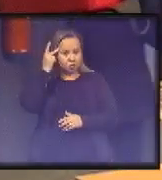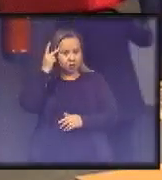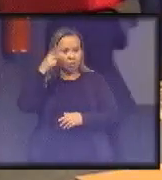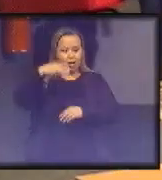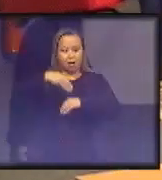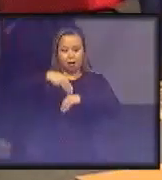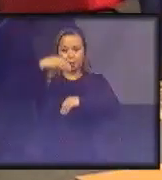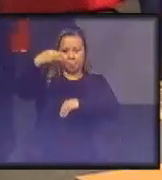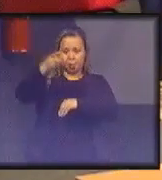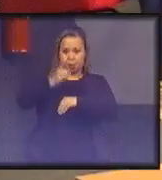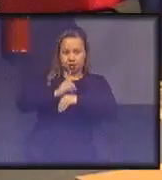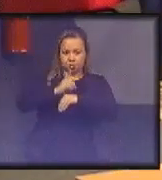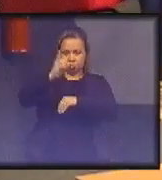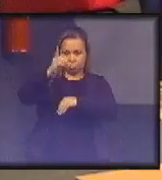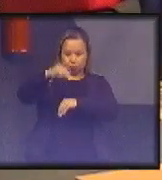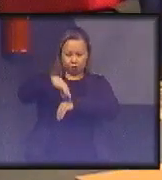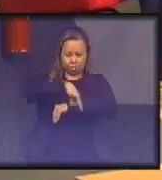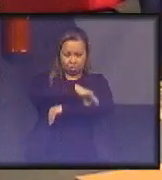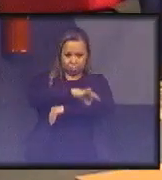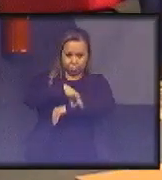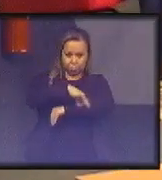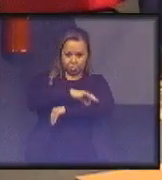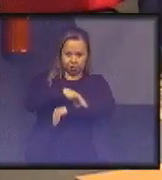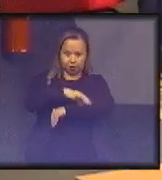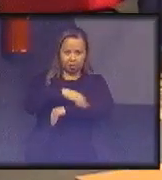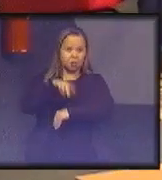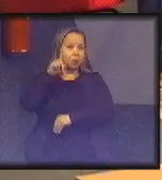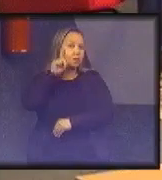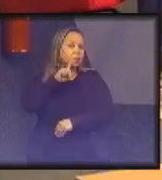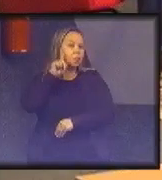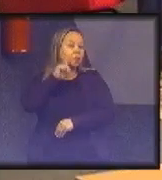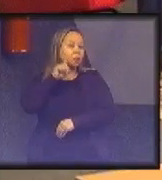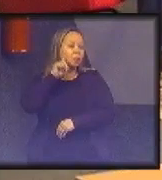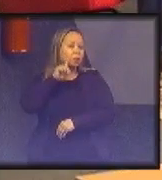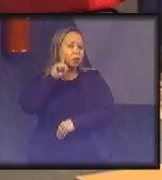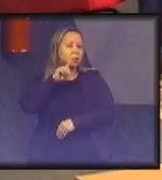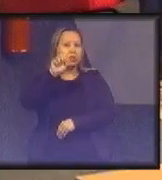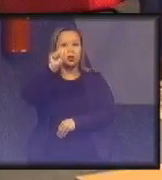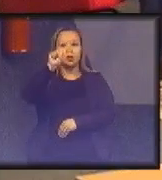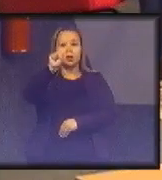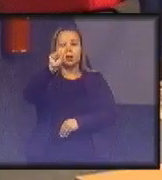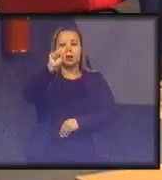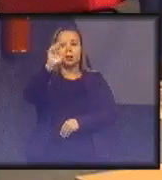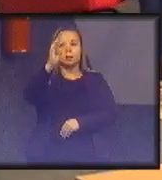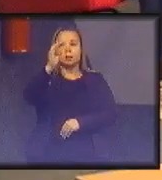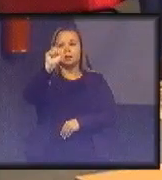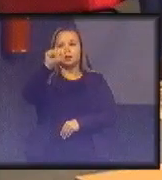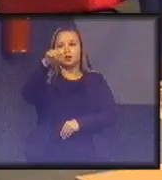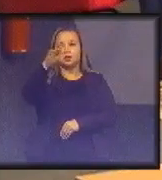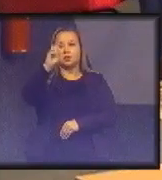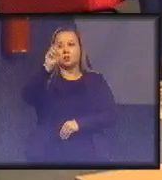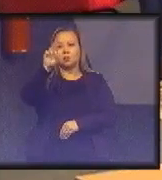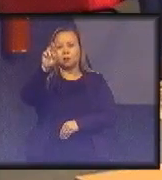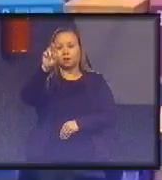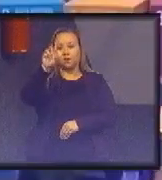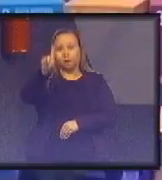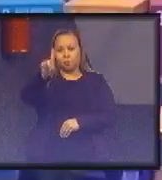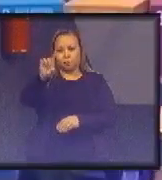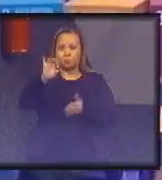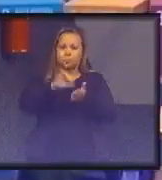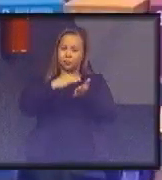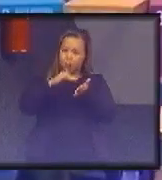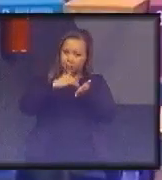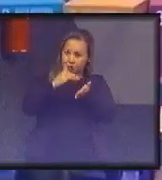Industrial pela Universidade Stanford, nos Estados Unidos. Ele foi secretário de Desenvolvimento da